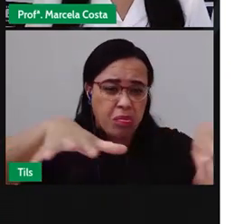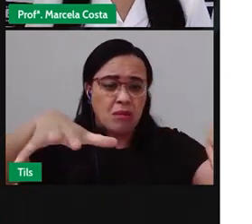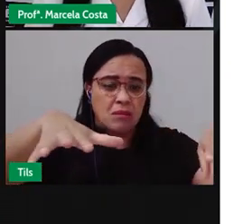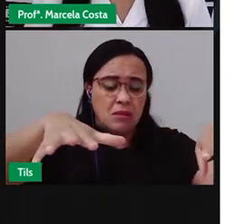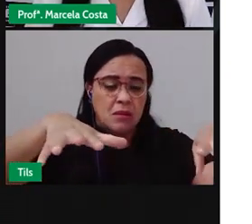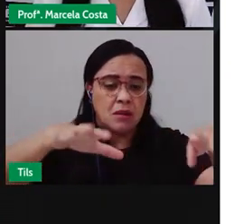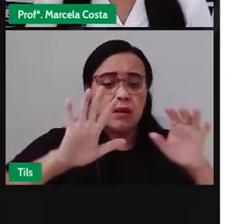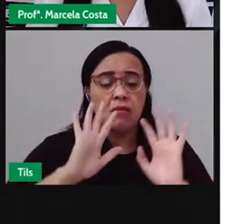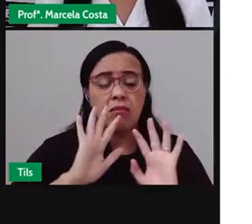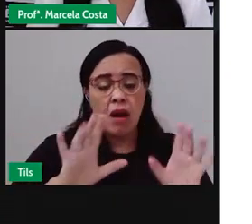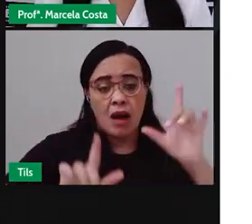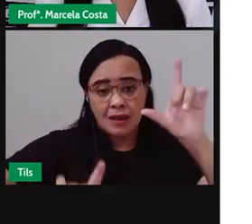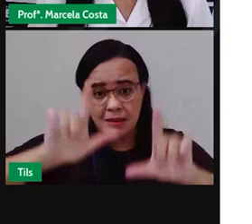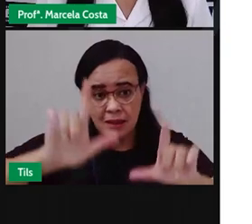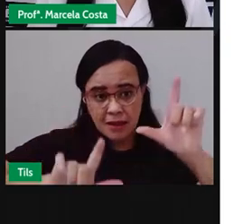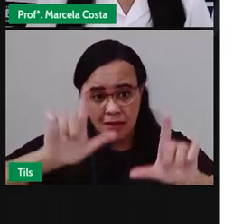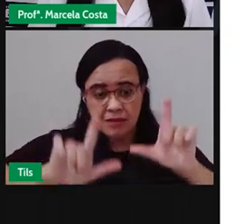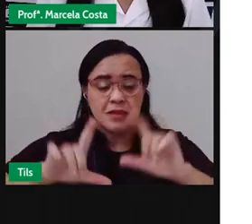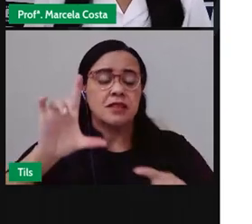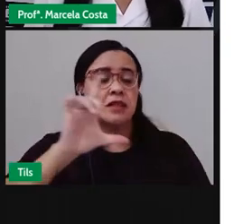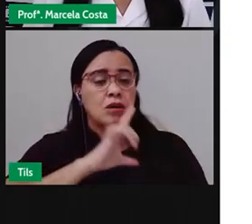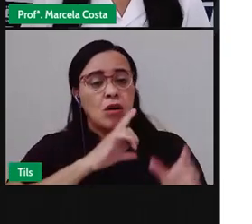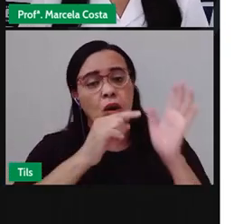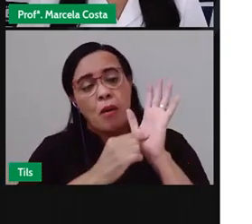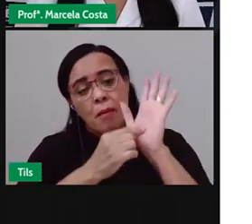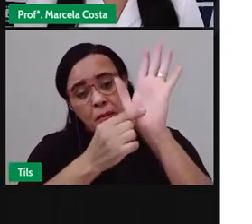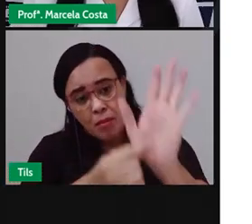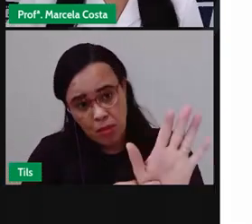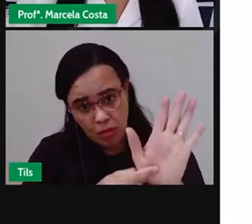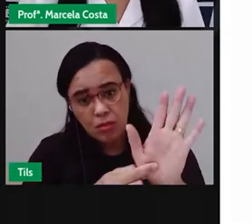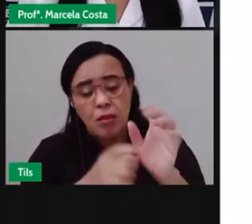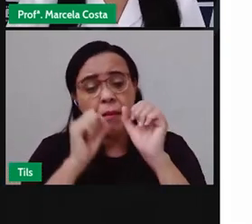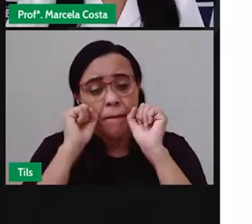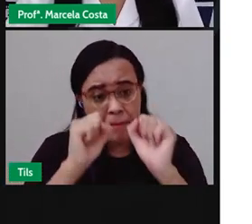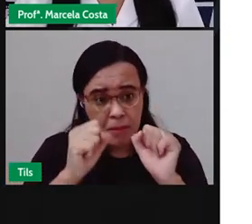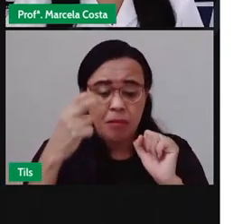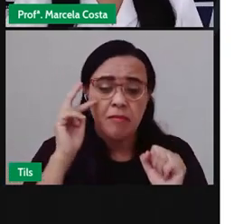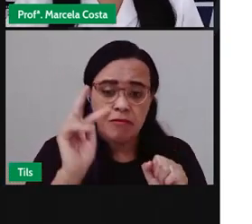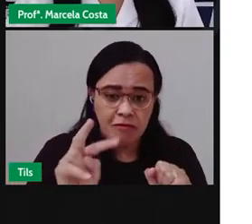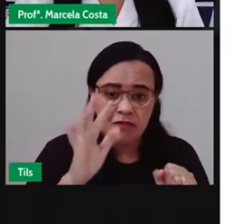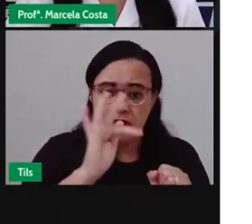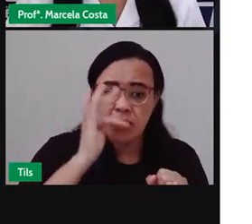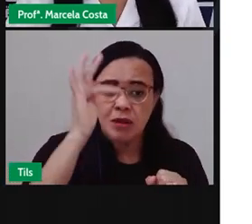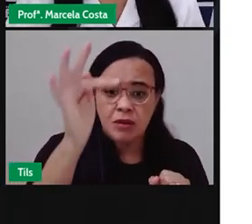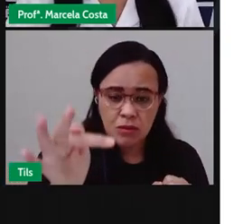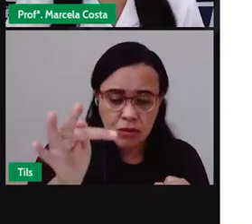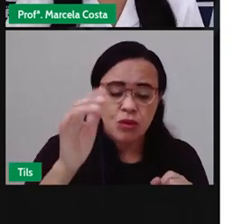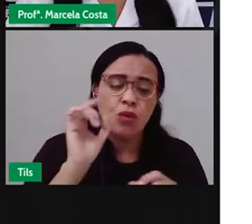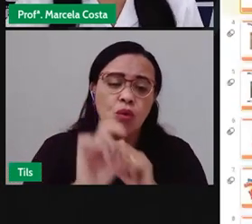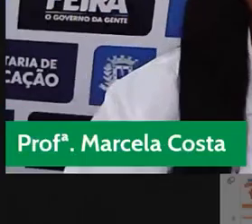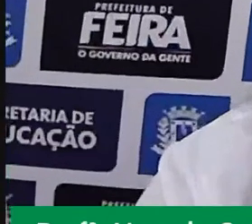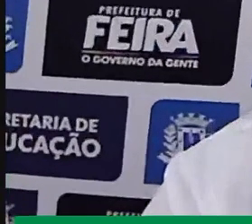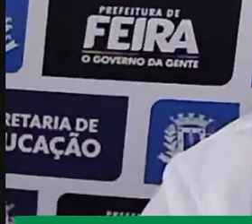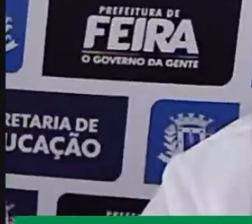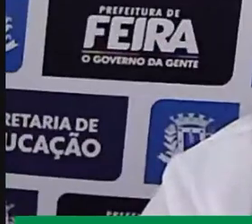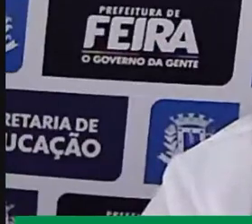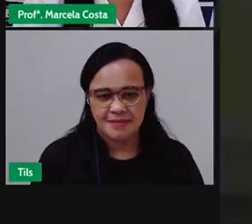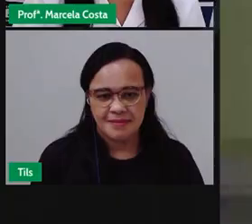jornal daqui da região. E está disponível nesse site aqui. Eu vou mostrar para vocês agora.